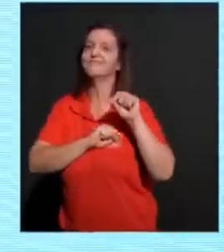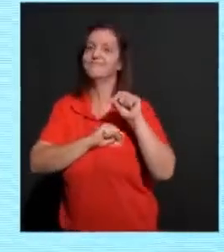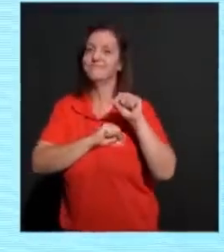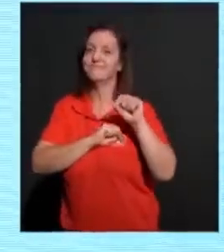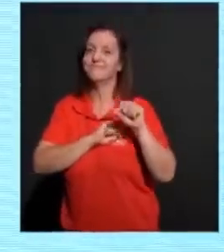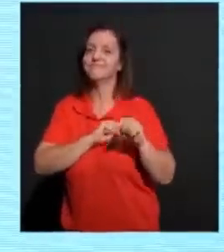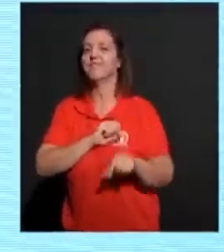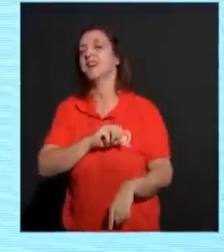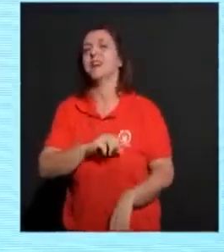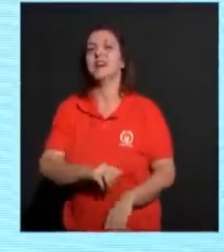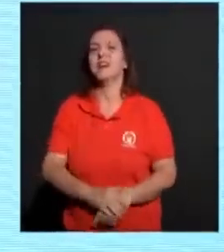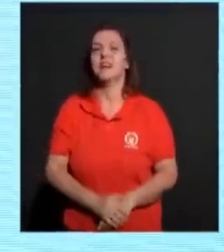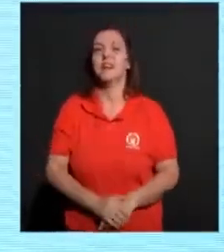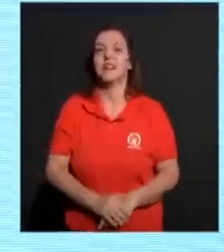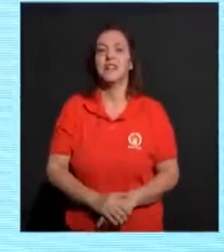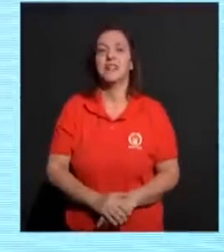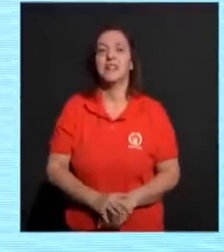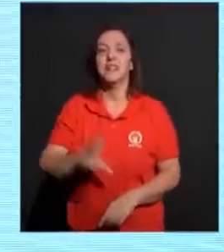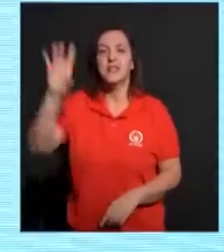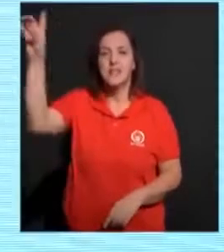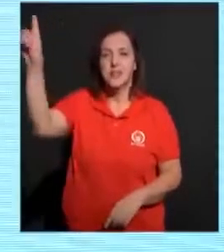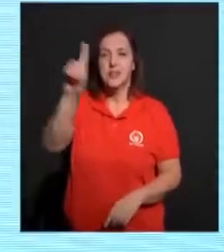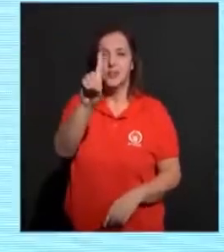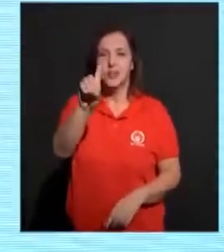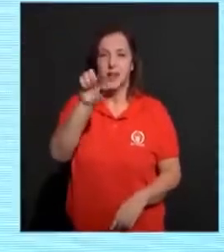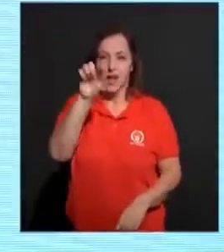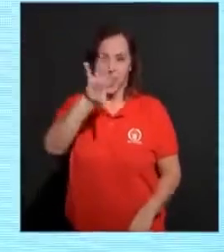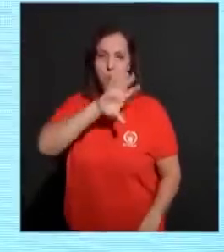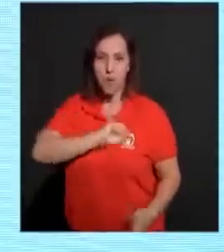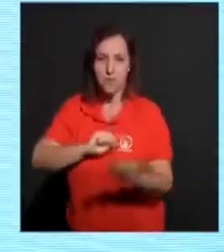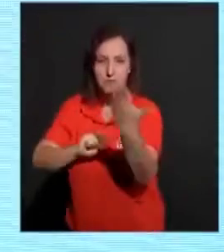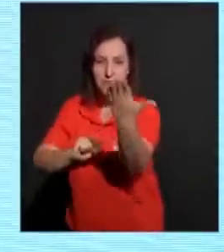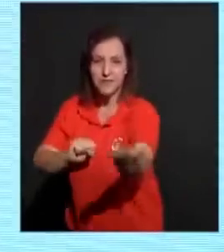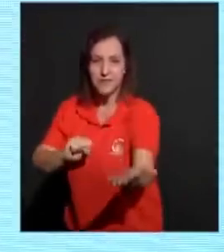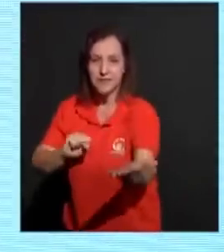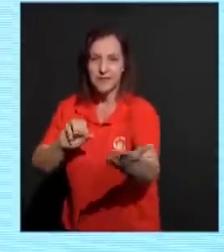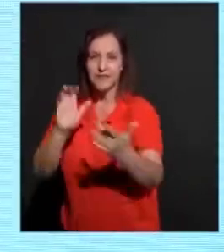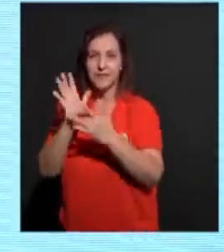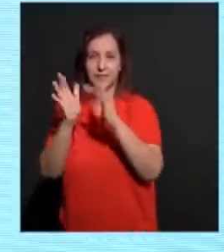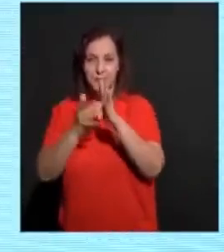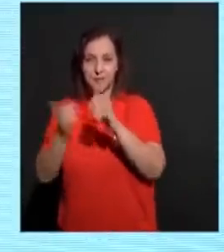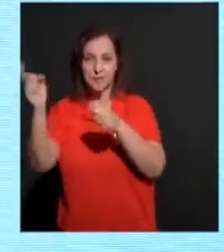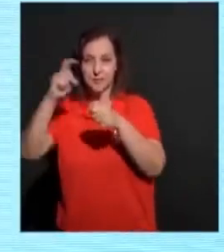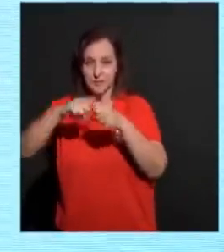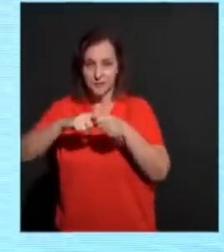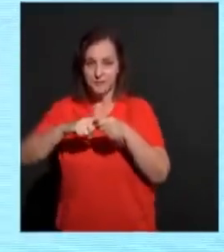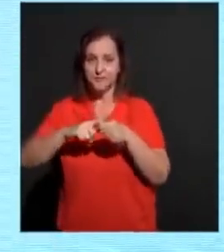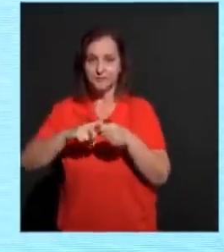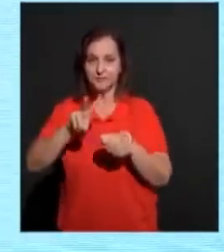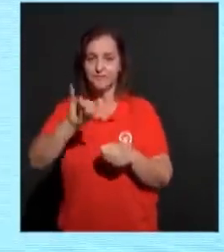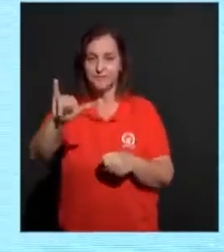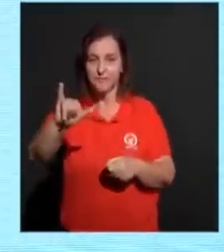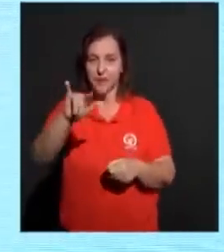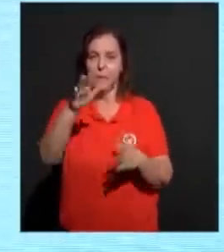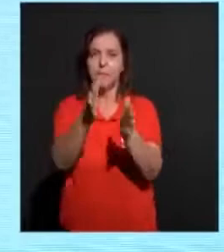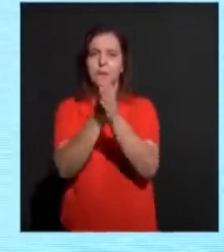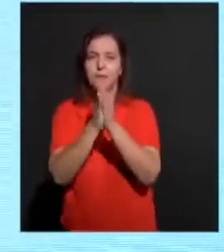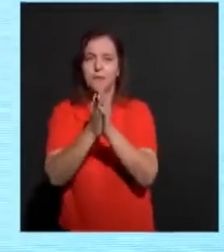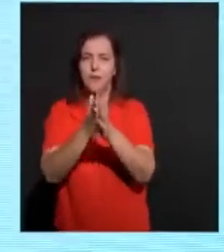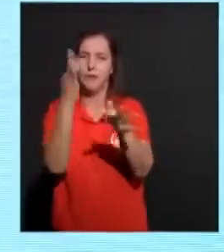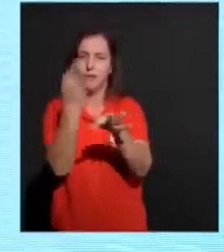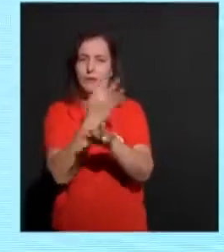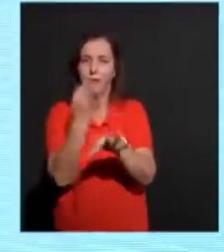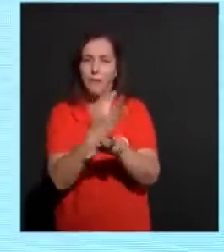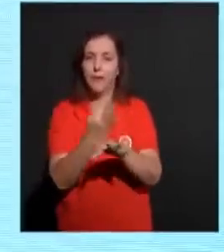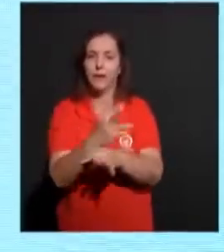Ele está dizendo o seguinte para você. Eu te amo. Eu vou voltar. Suporta. Fica